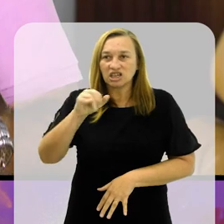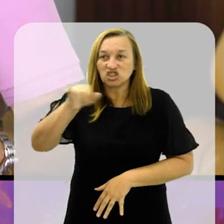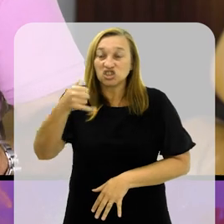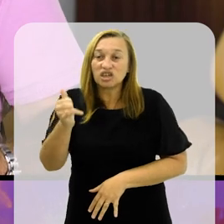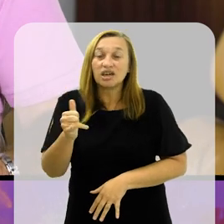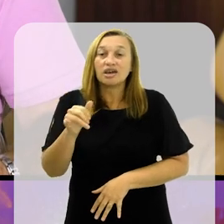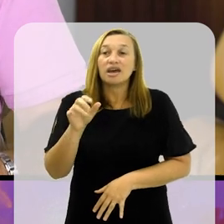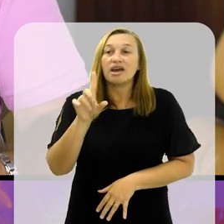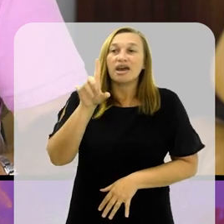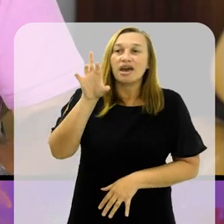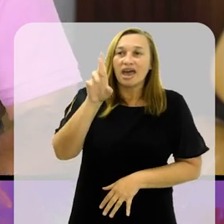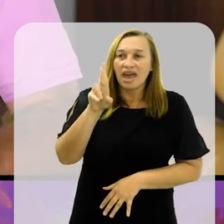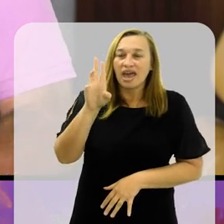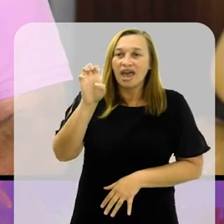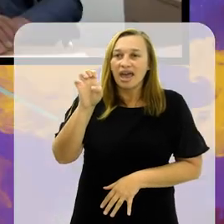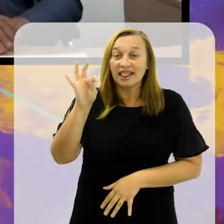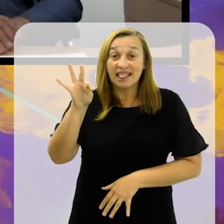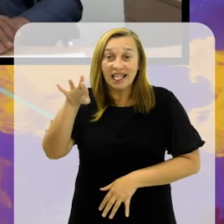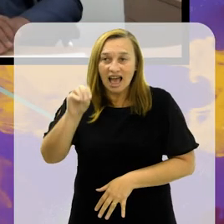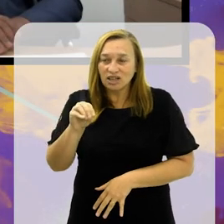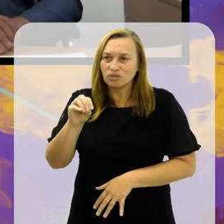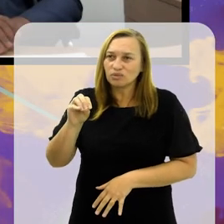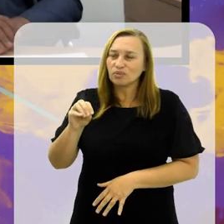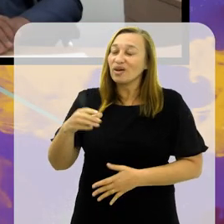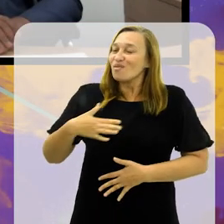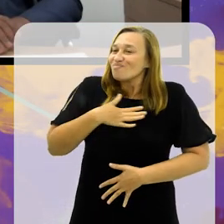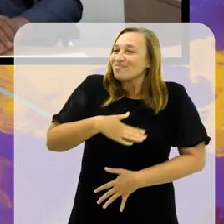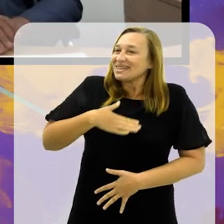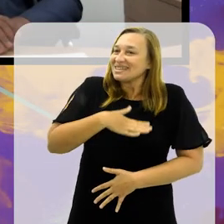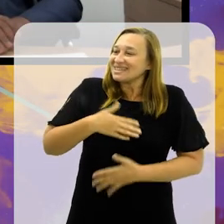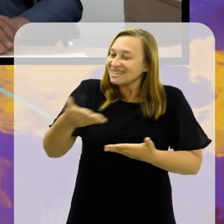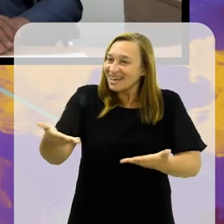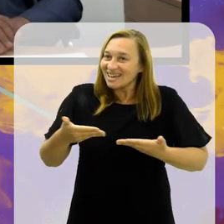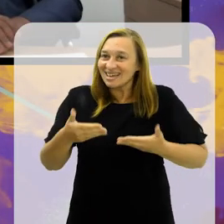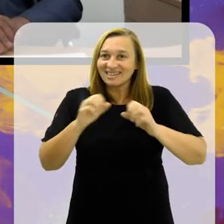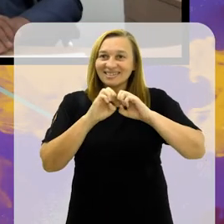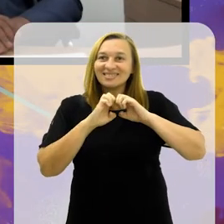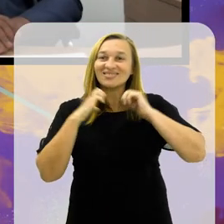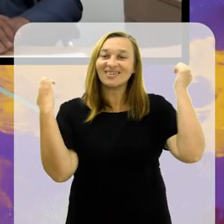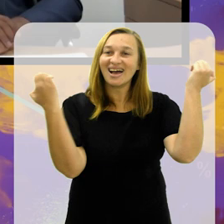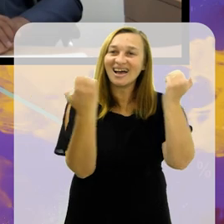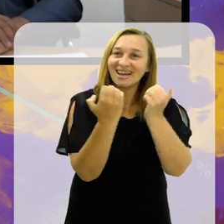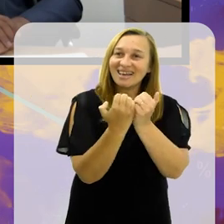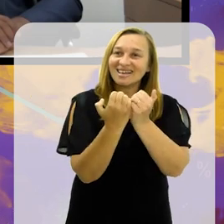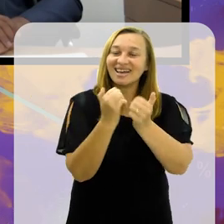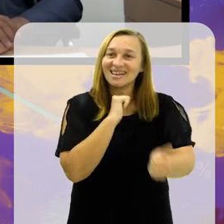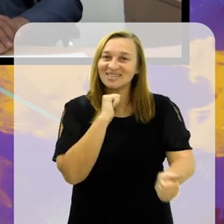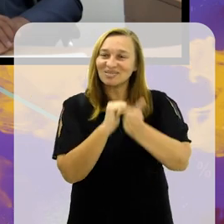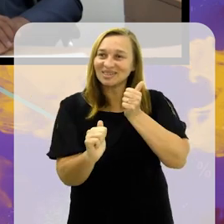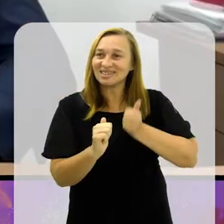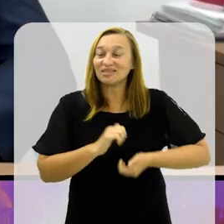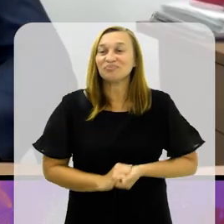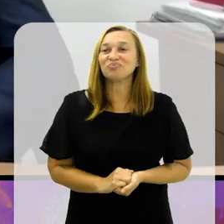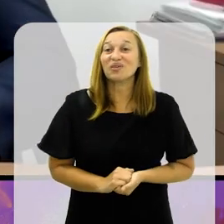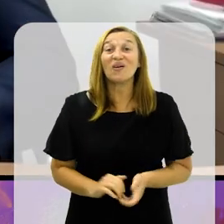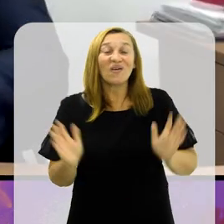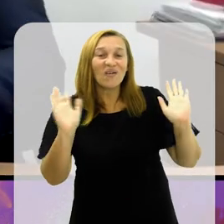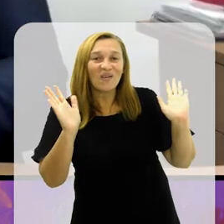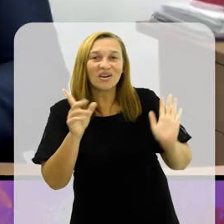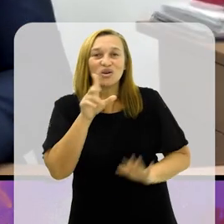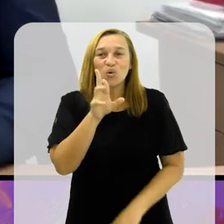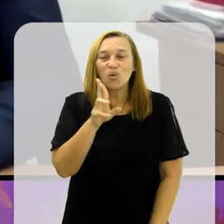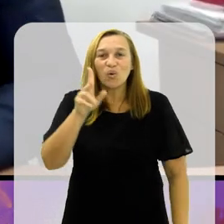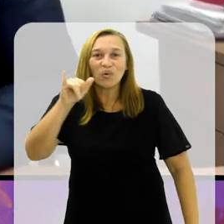abordar estes temas com a gente. Renato, é um prazer tê-lo aqui no Arena Esportiva. Oi,